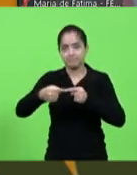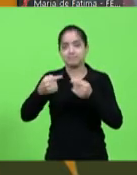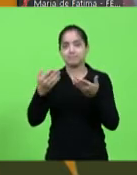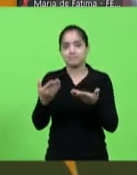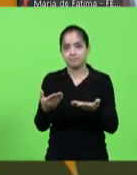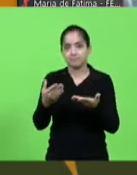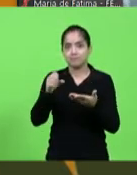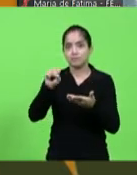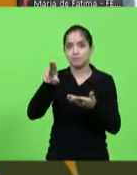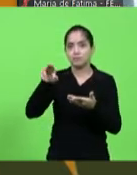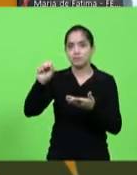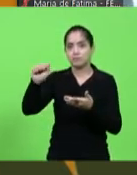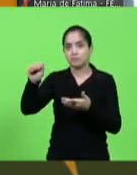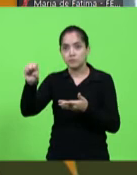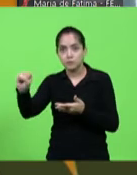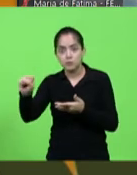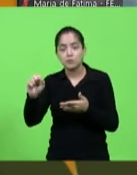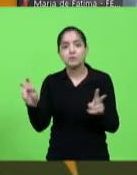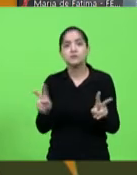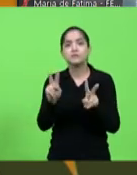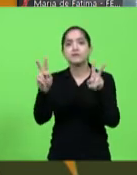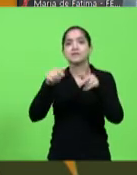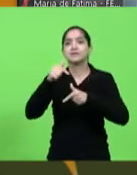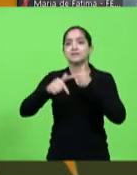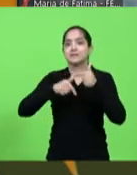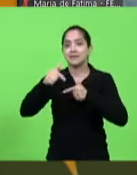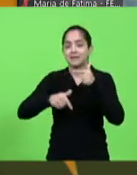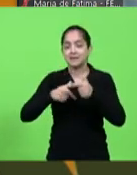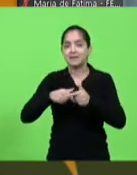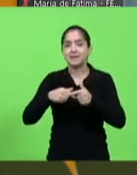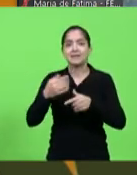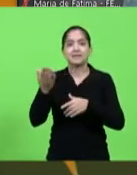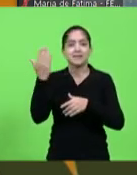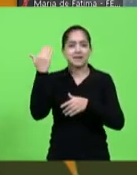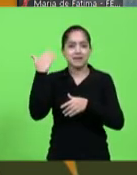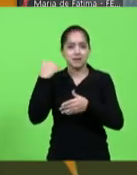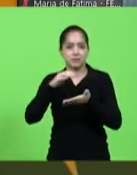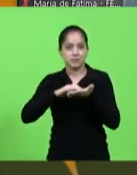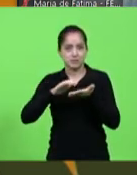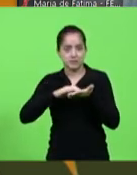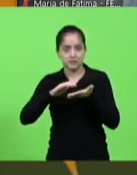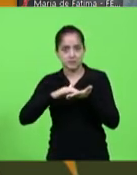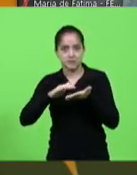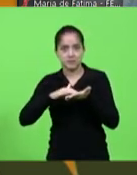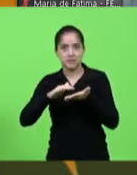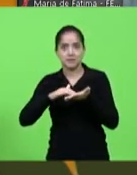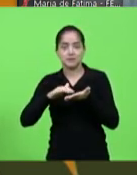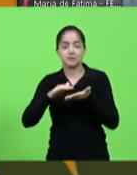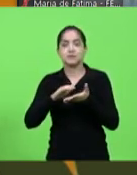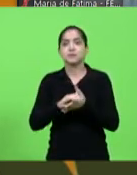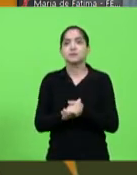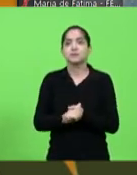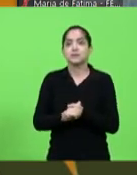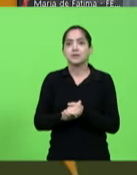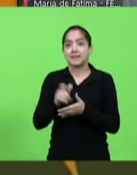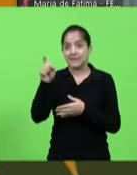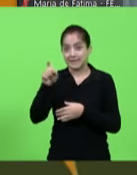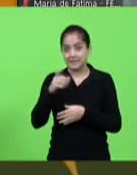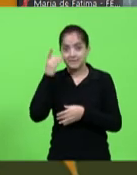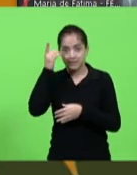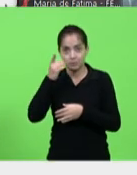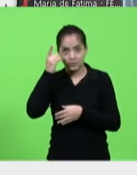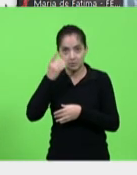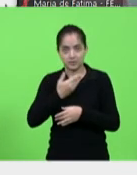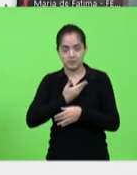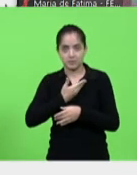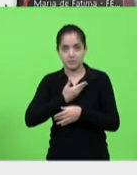e valorizar os seus trabalhadores. Na época, o secretário era o Serafim Venzon. Ex-deputado, colega nosso.